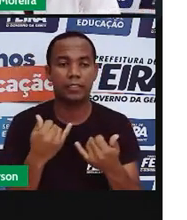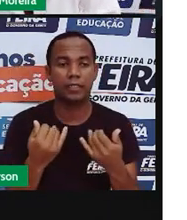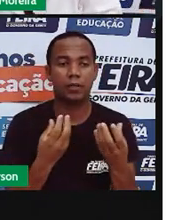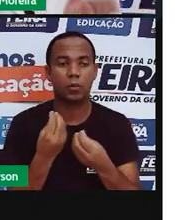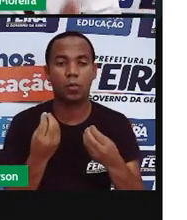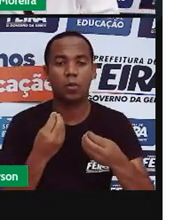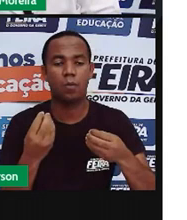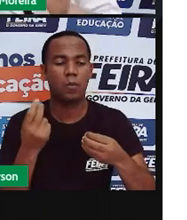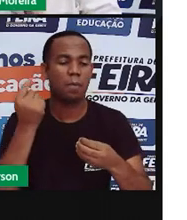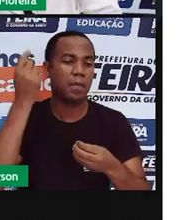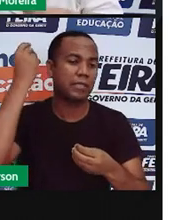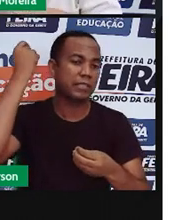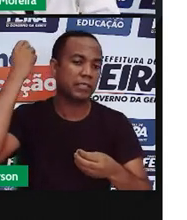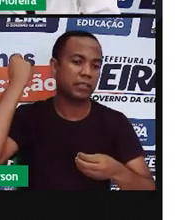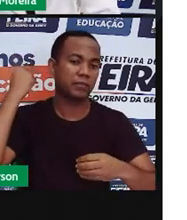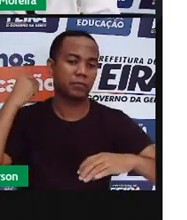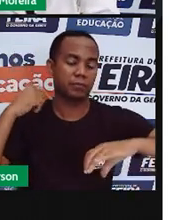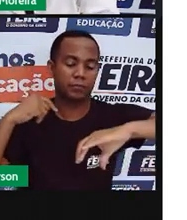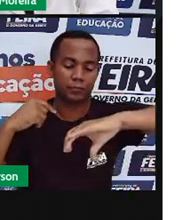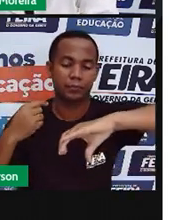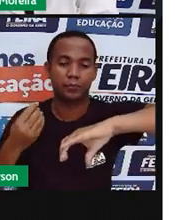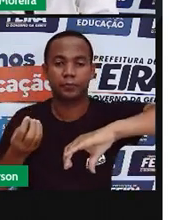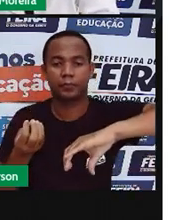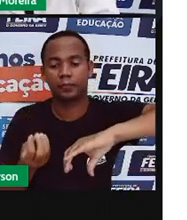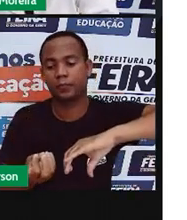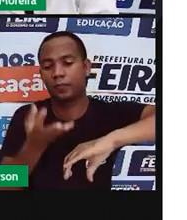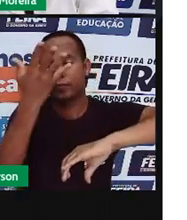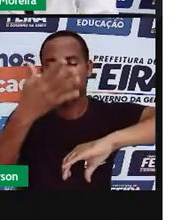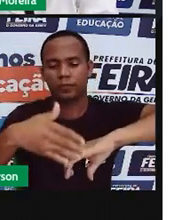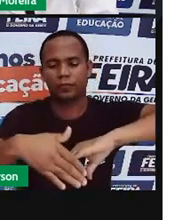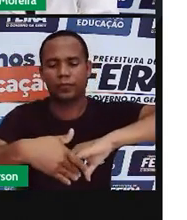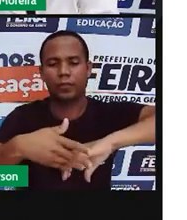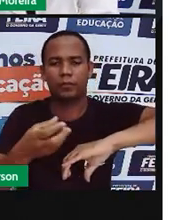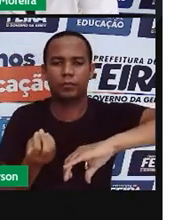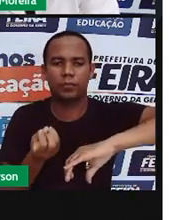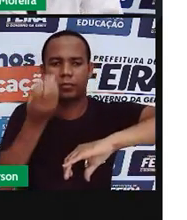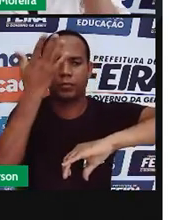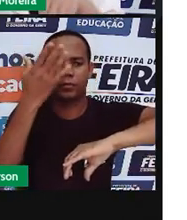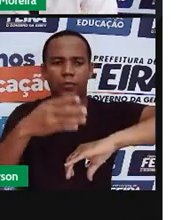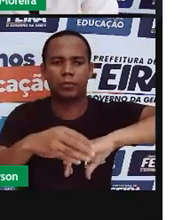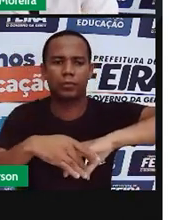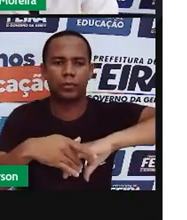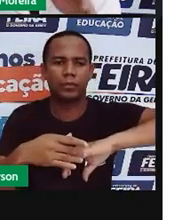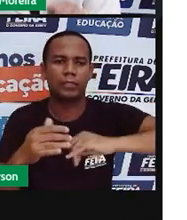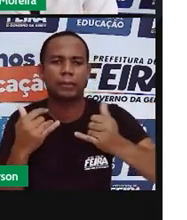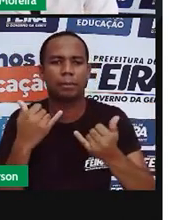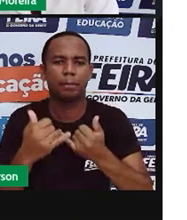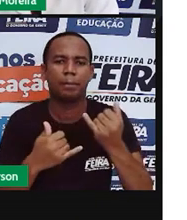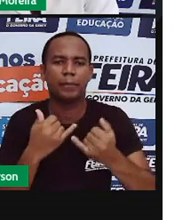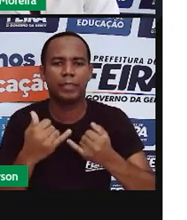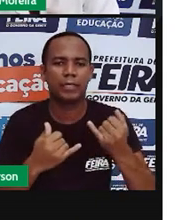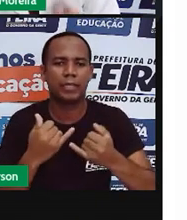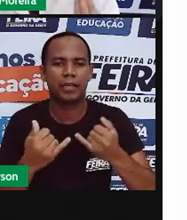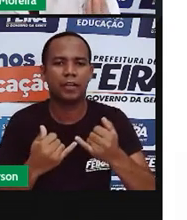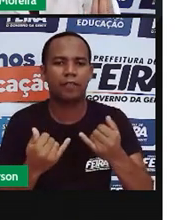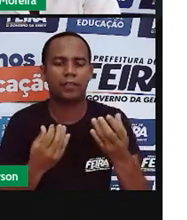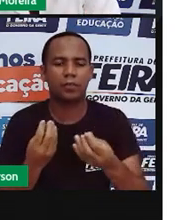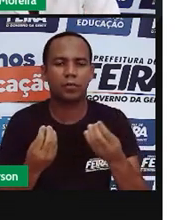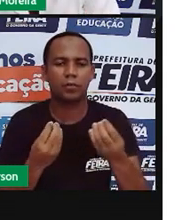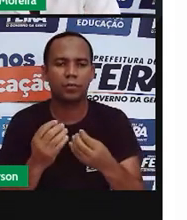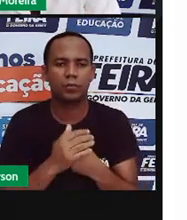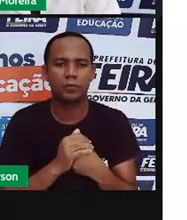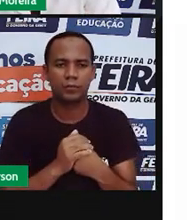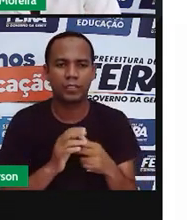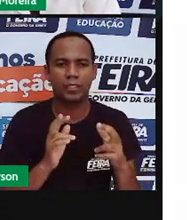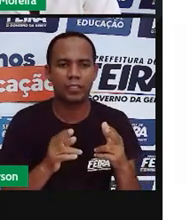existe desde o período dos homens das cavernas. Imagine só, os homens lá nas cavernas já brincavam. por isso o jogo do